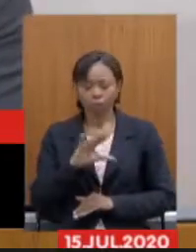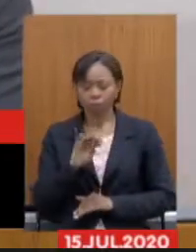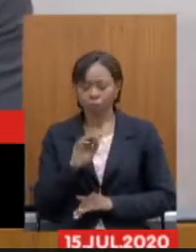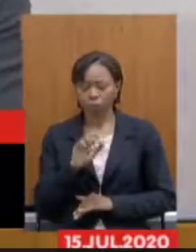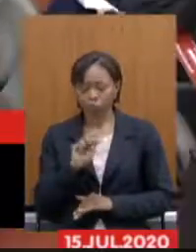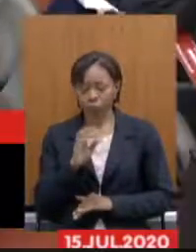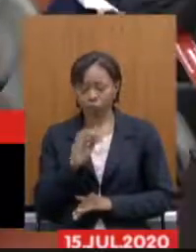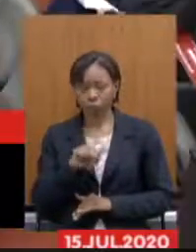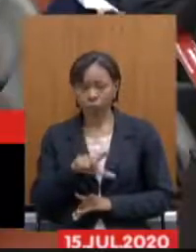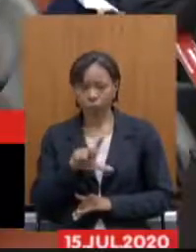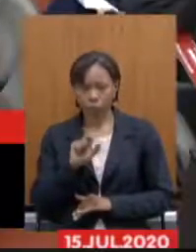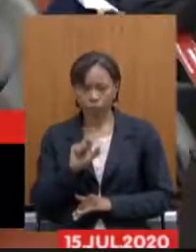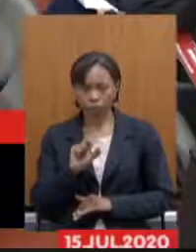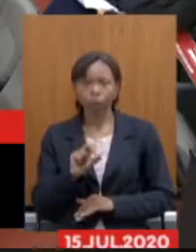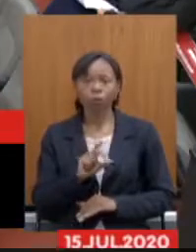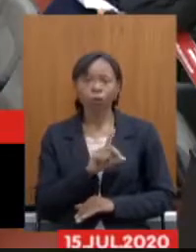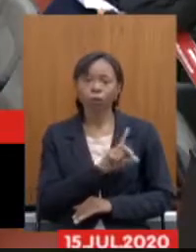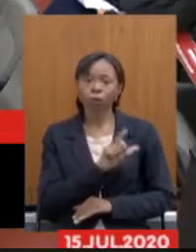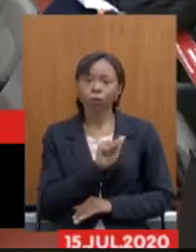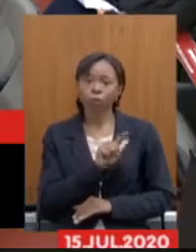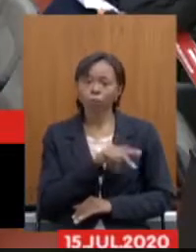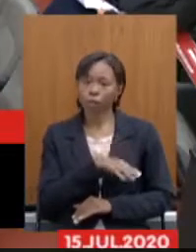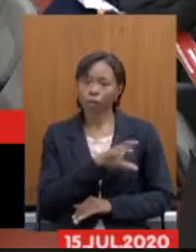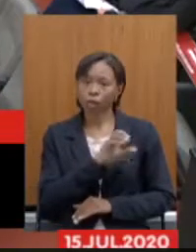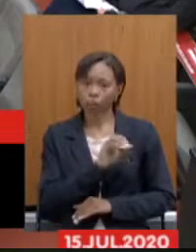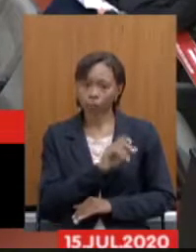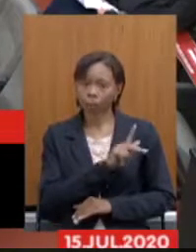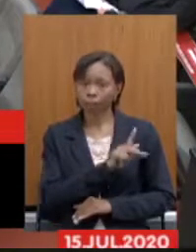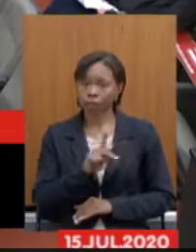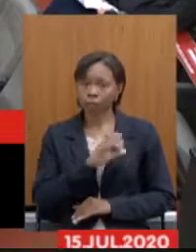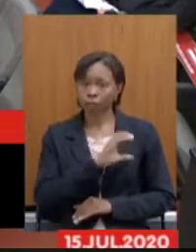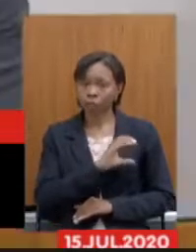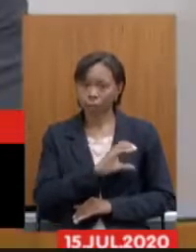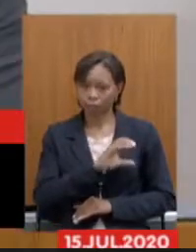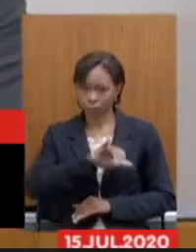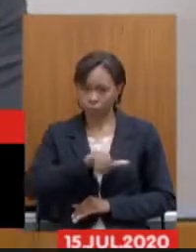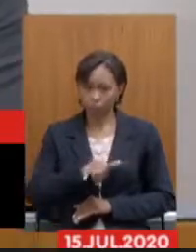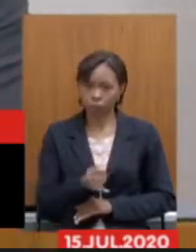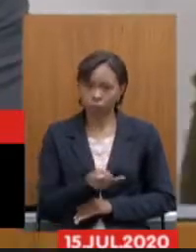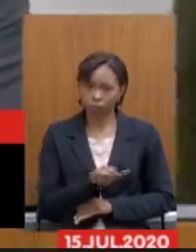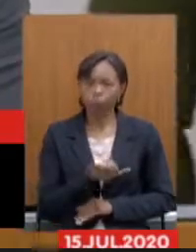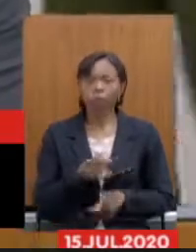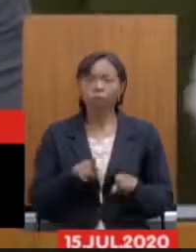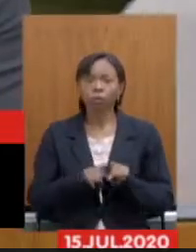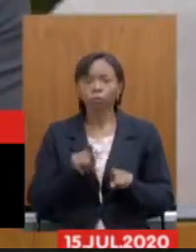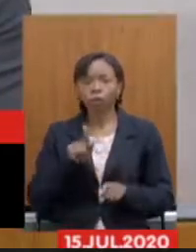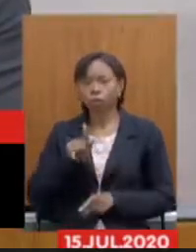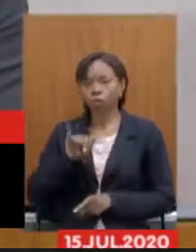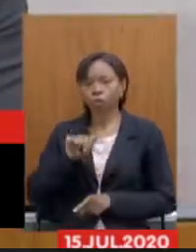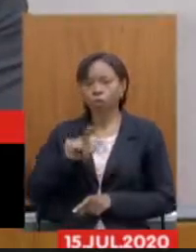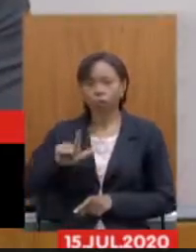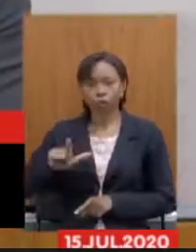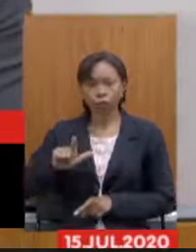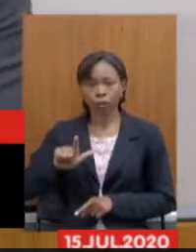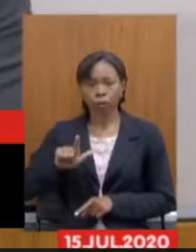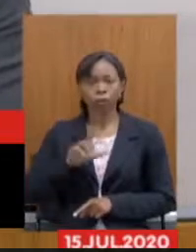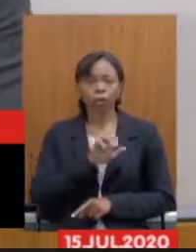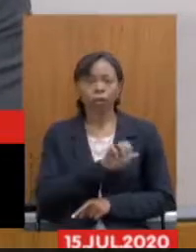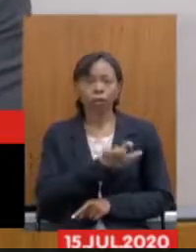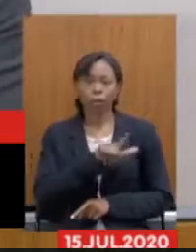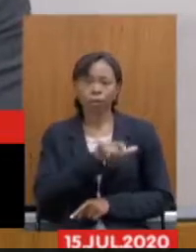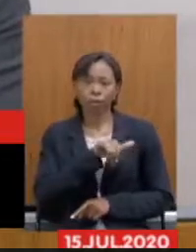deputado Dalmo Ribeiro Silva, presidente da CCJ, deputado Gil Pereira, deputado Eli